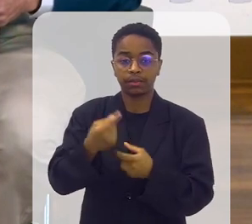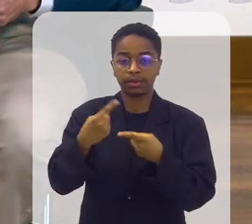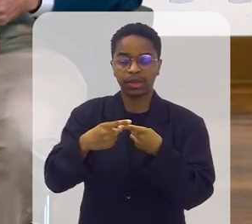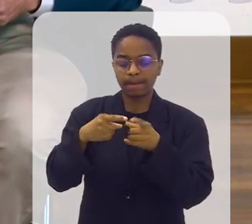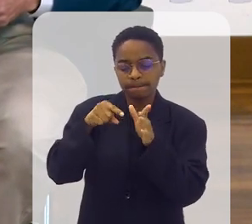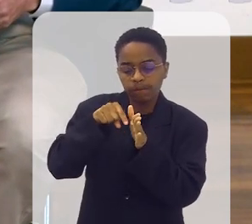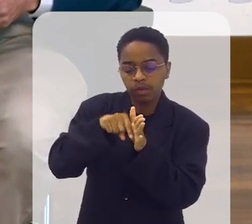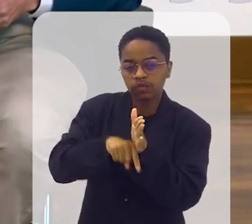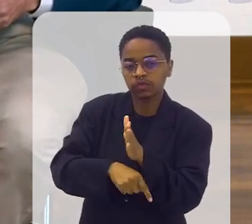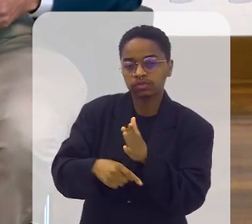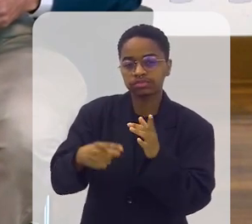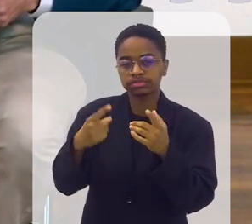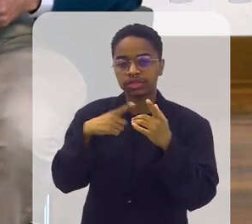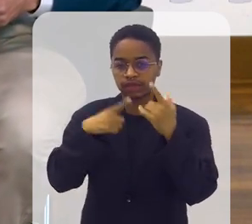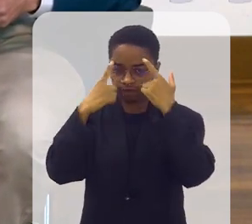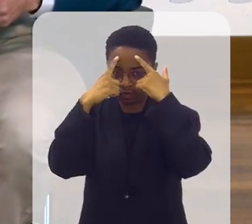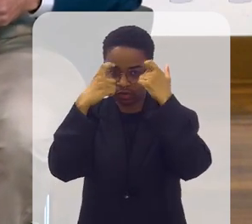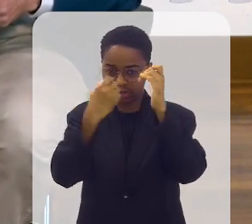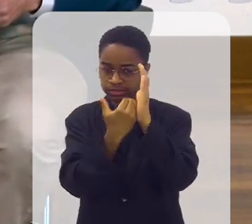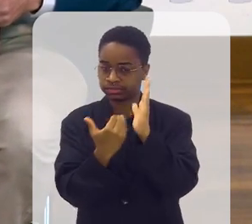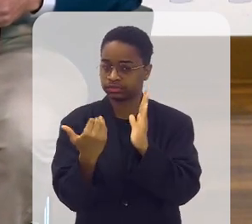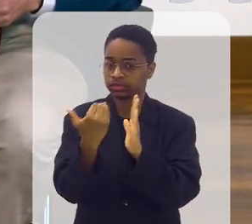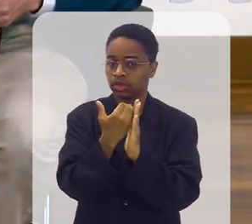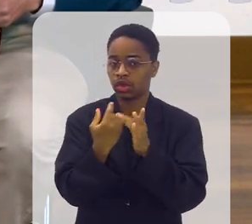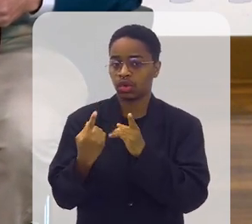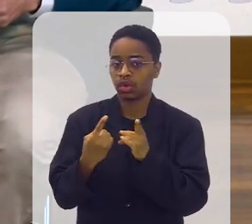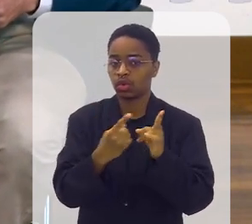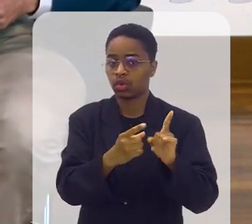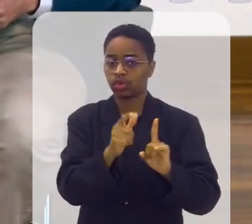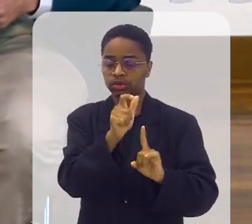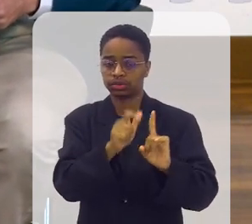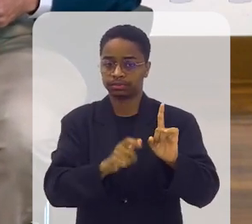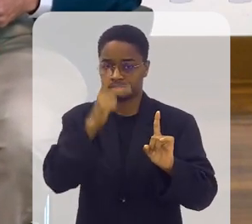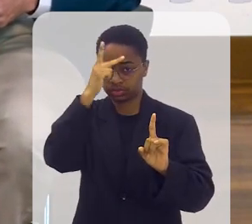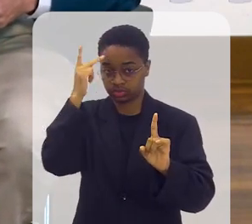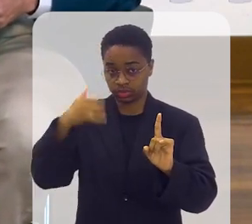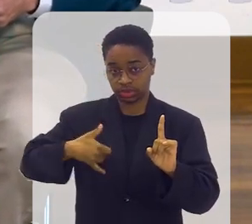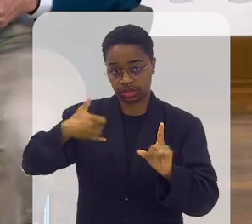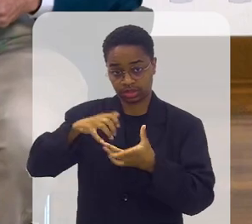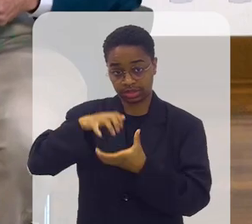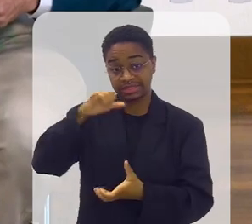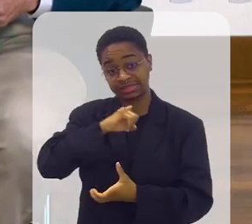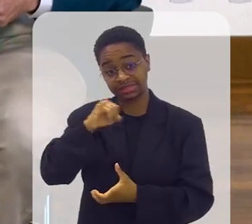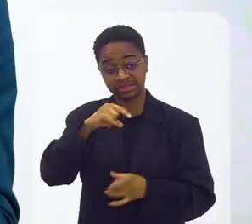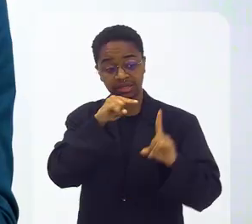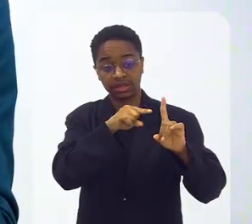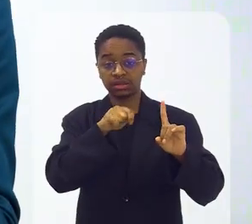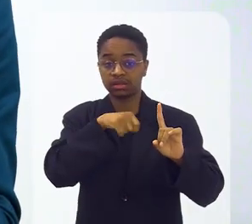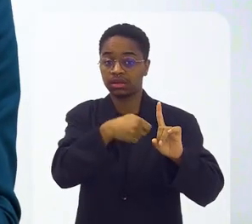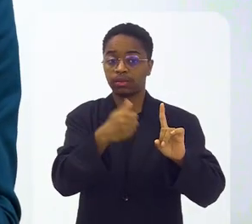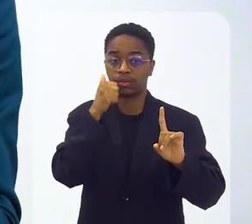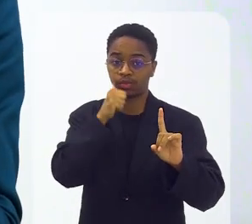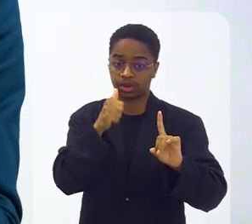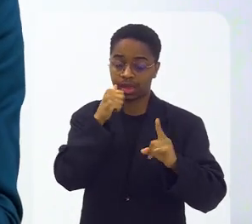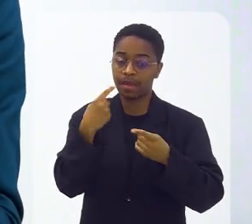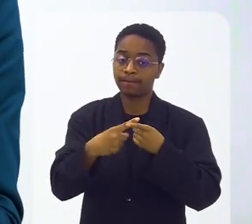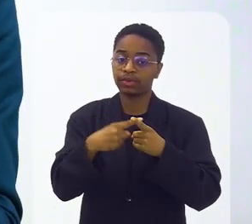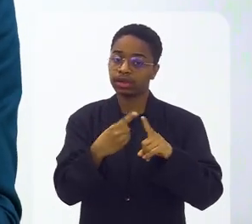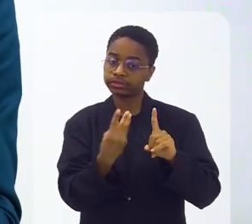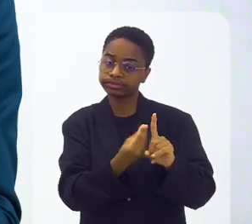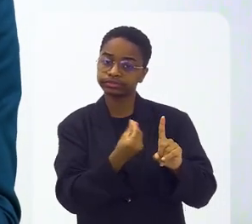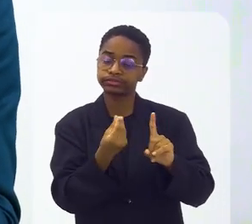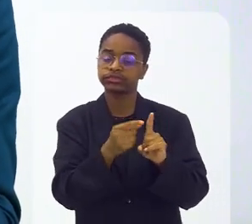aprofundando a violência que se perpetra contra uma pessoa idosa quando é mulher, pelo nível de